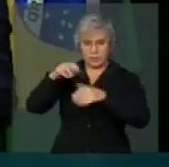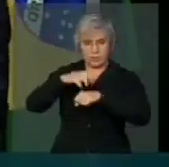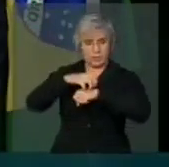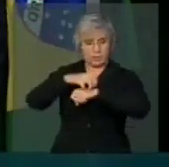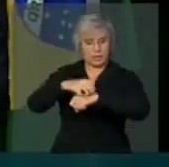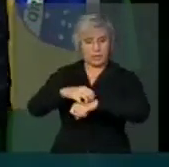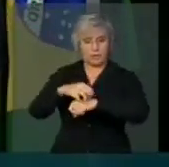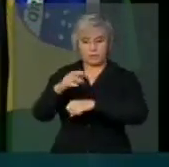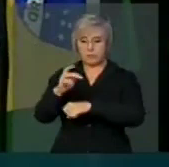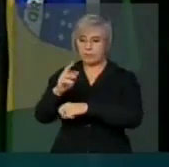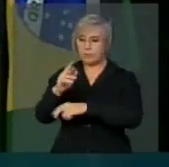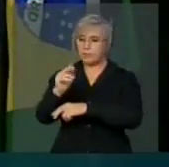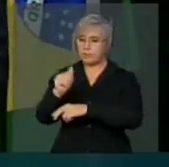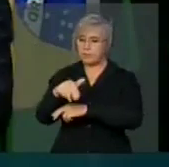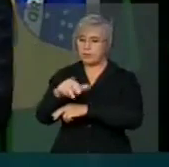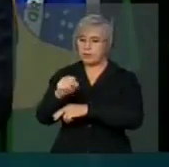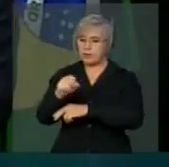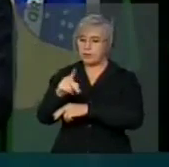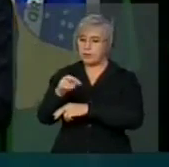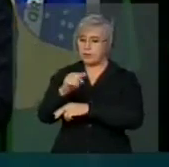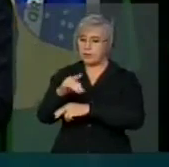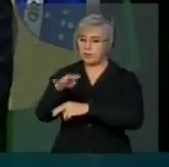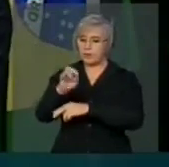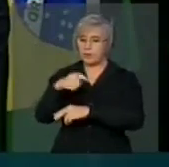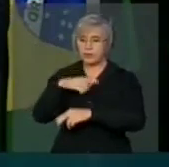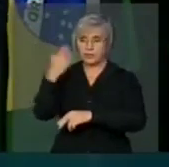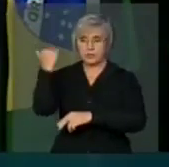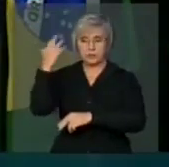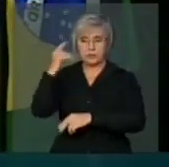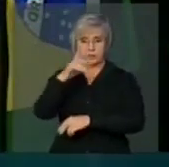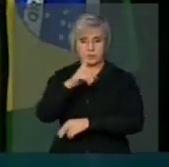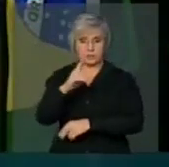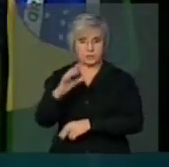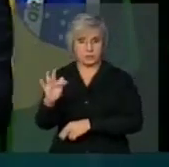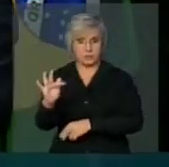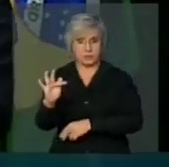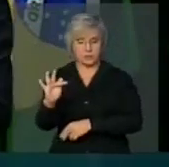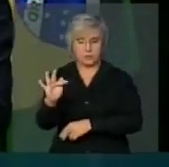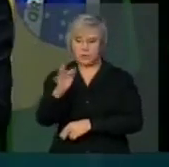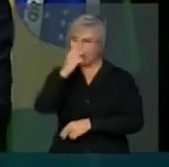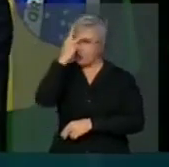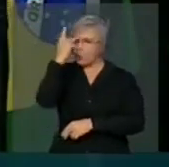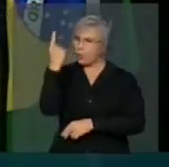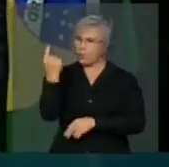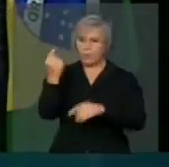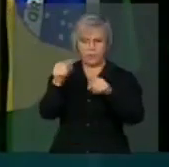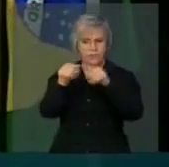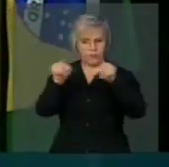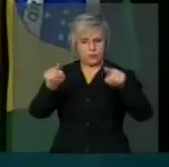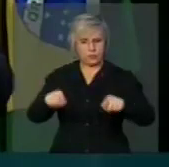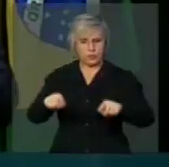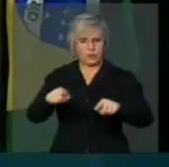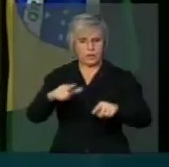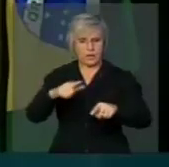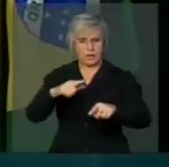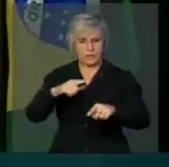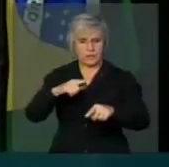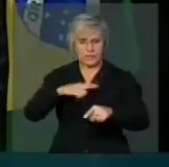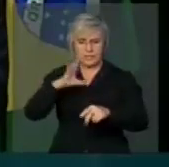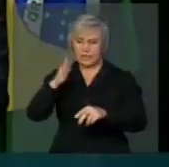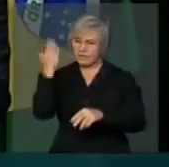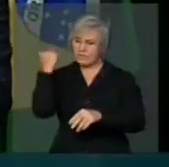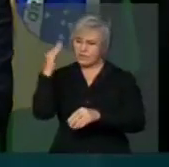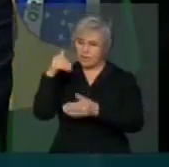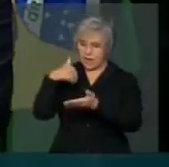pasta de maior orçamento no Distrito Federal, algum funcionário que foi inclusive exonerado